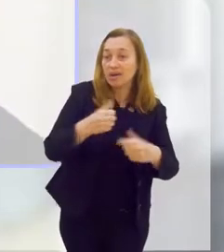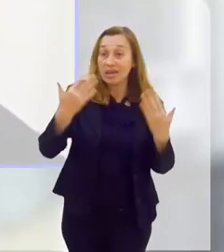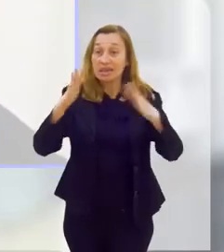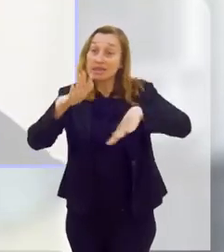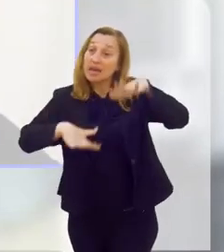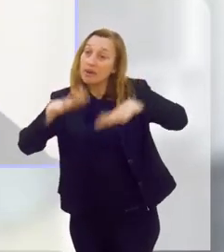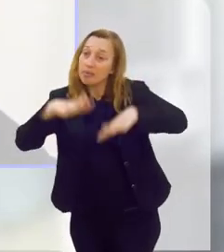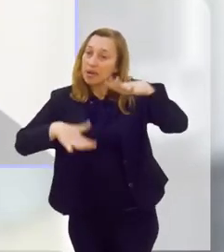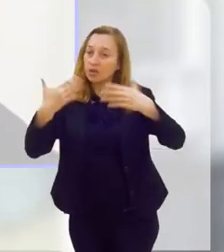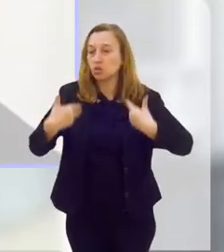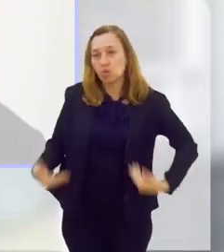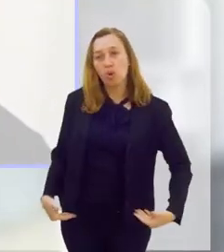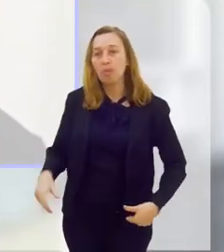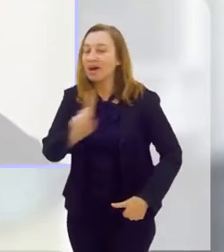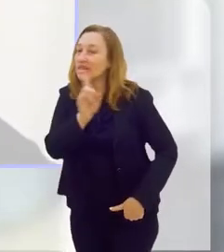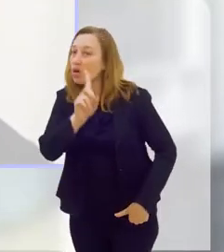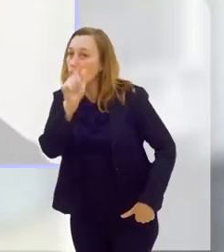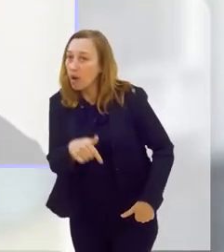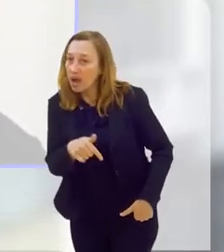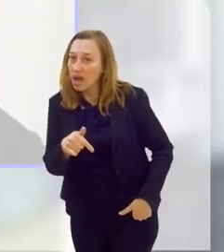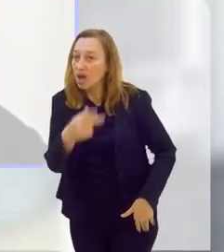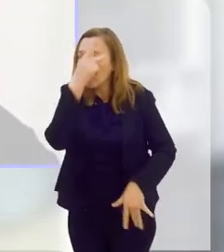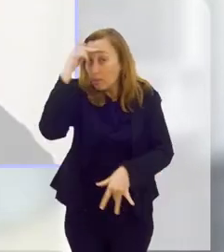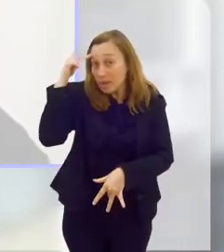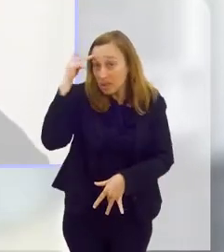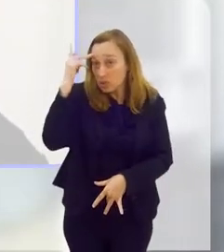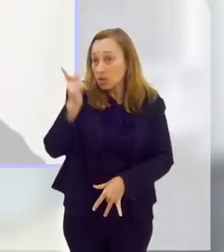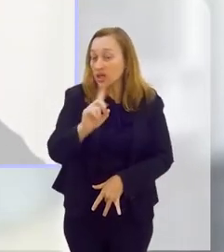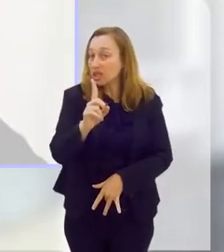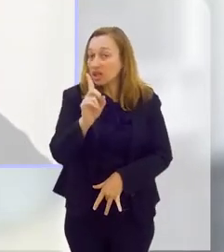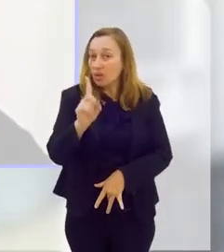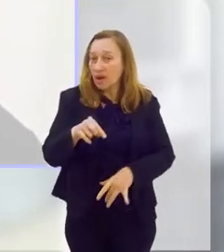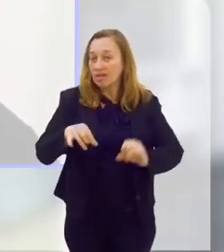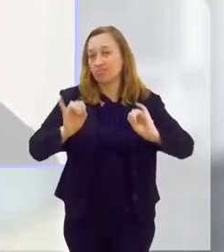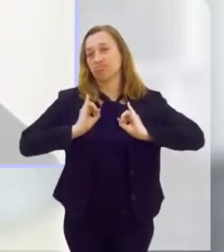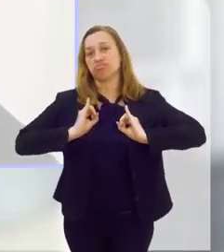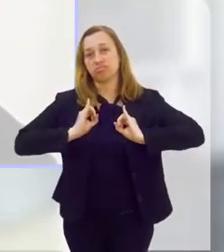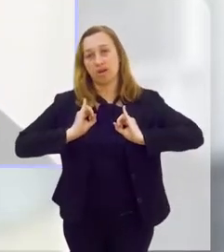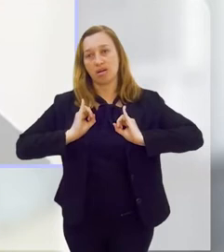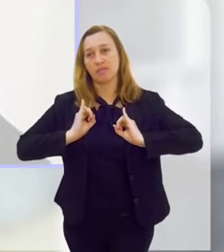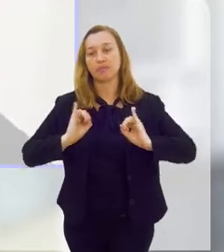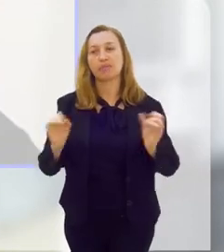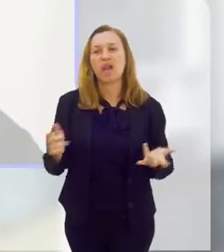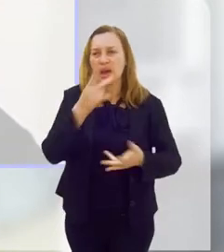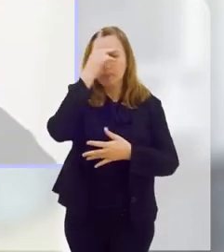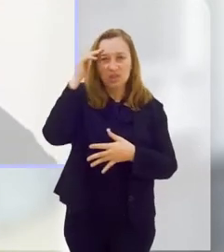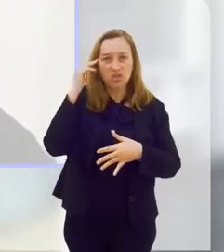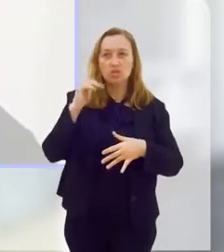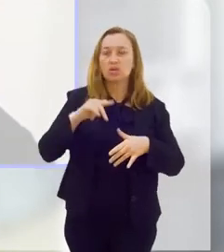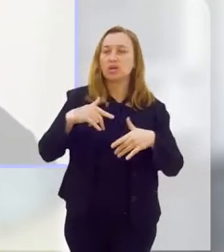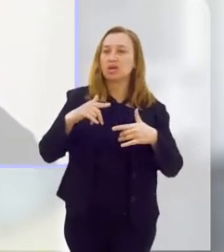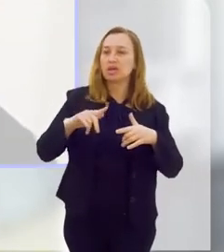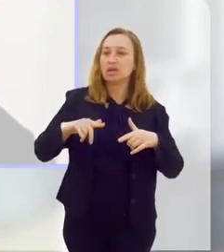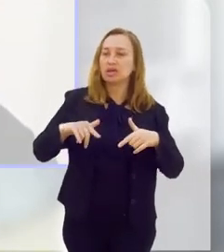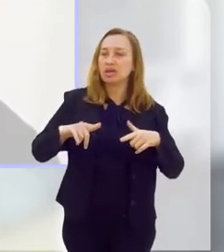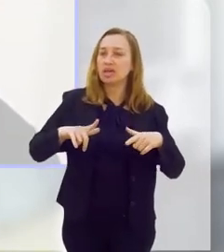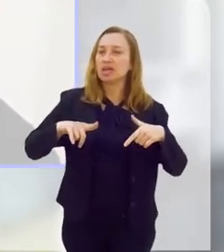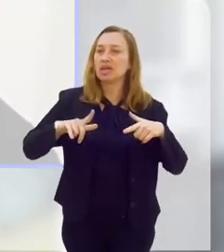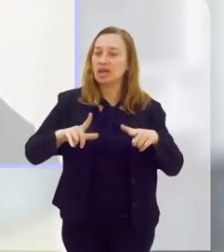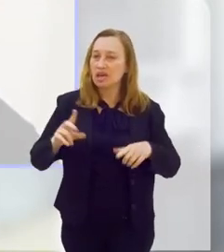Mas isso não é considerado uma pessoa que não é sedentária, que é uma pessoa que ativa